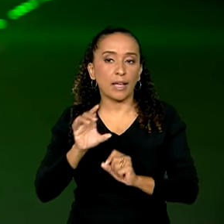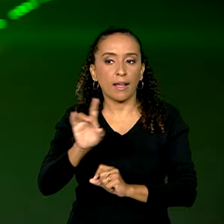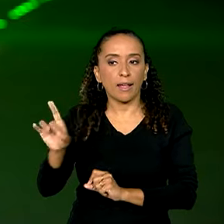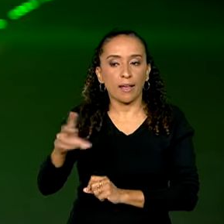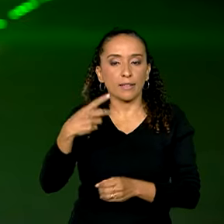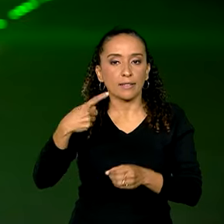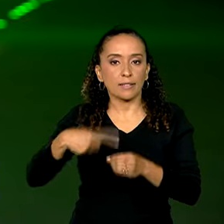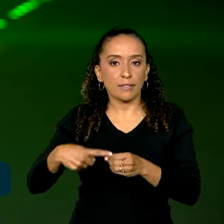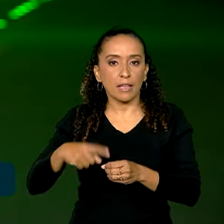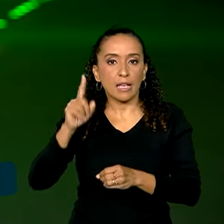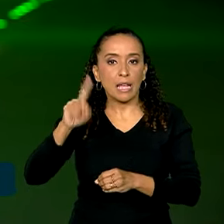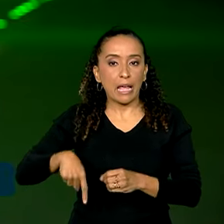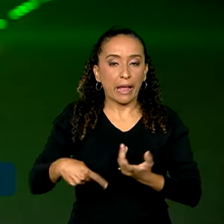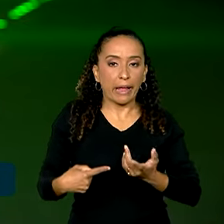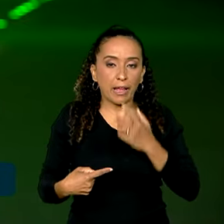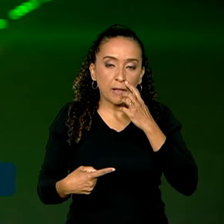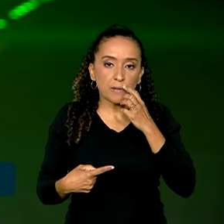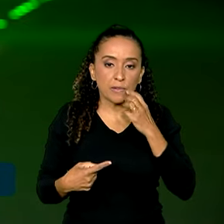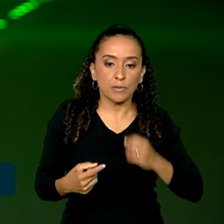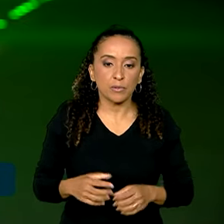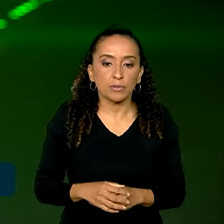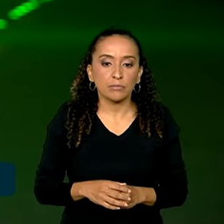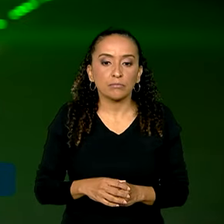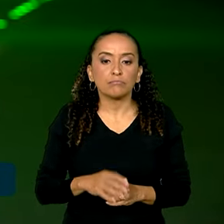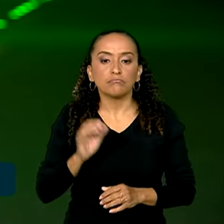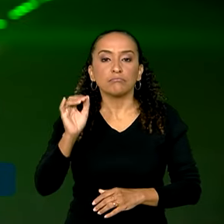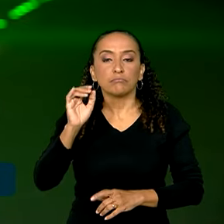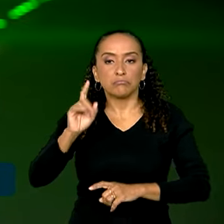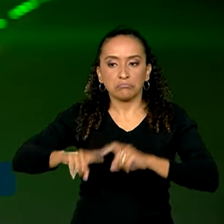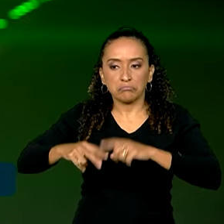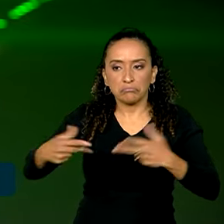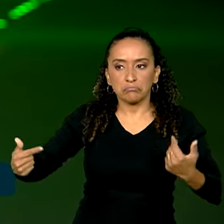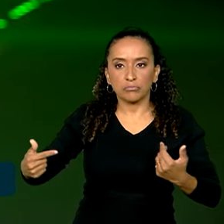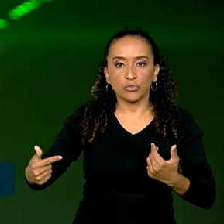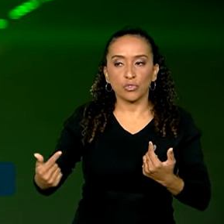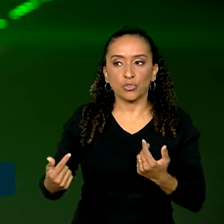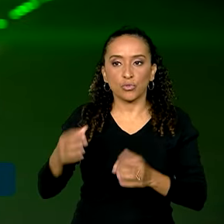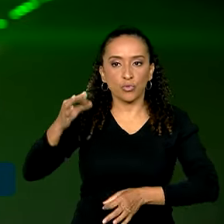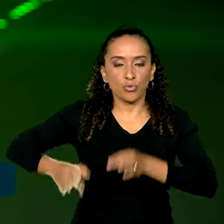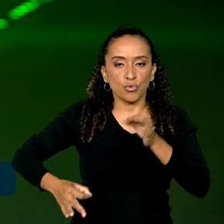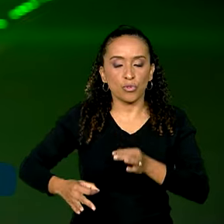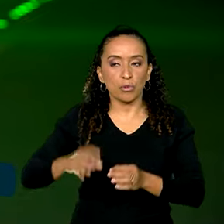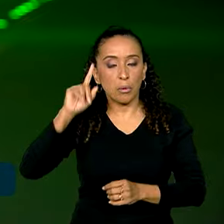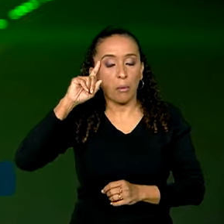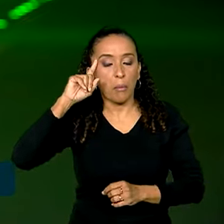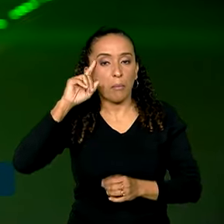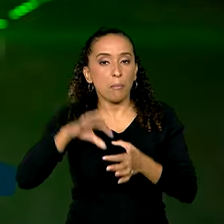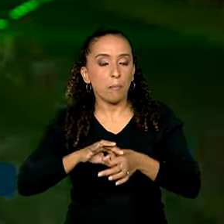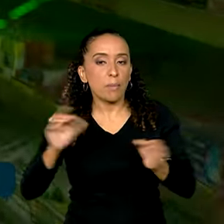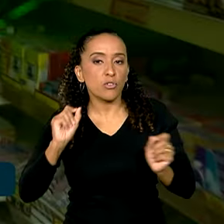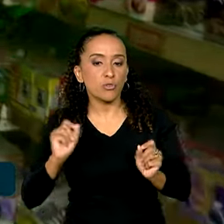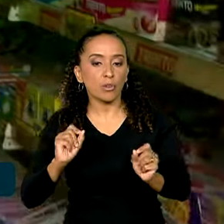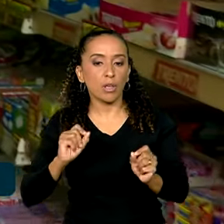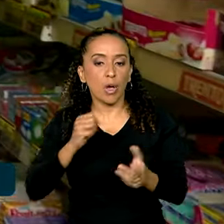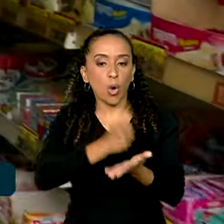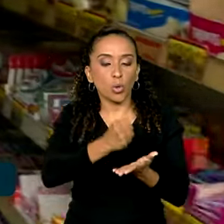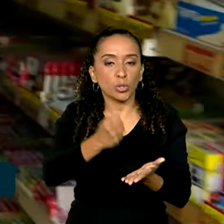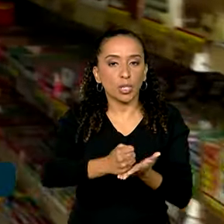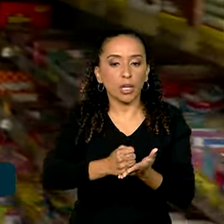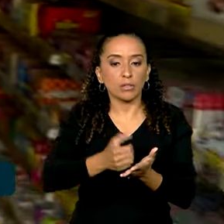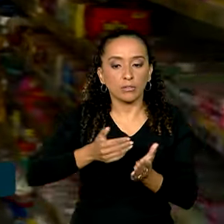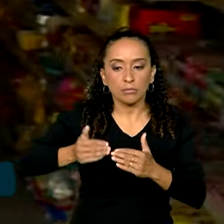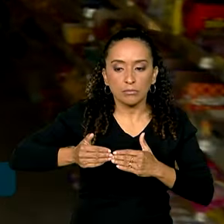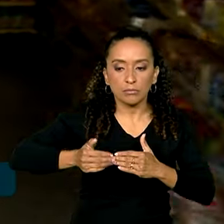é um instrumento jurídico que permite ao poder público extinguir um contrato de concessão durante a sua